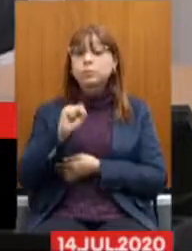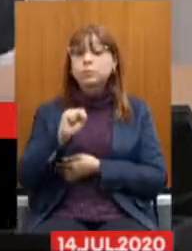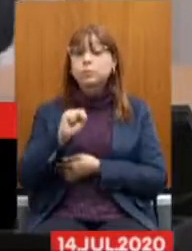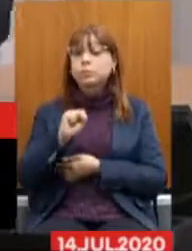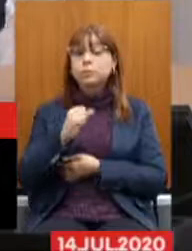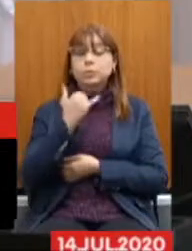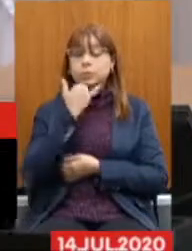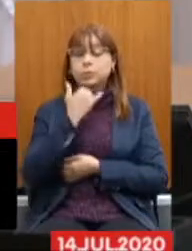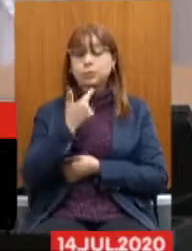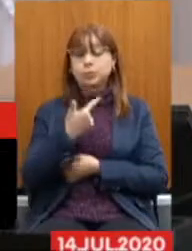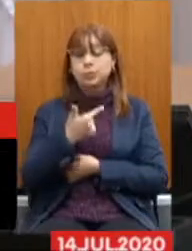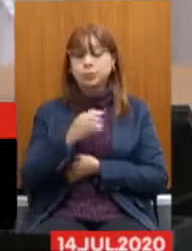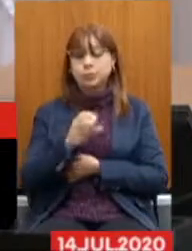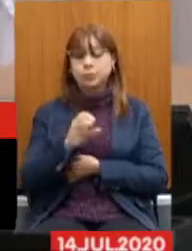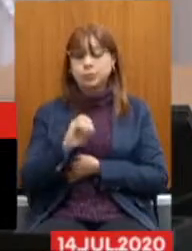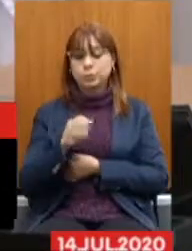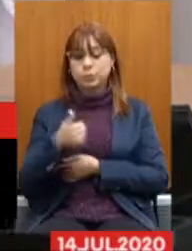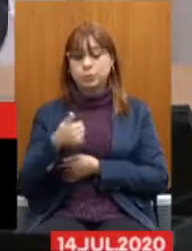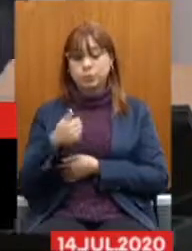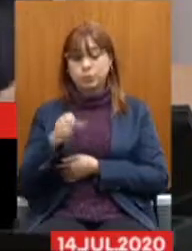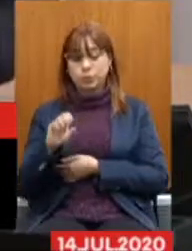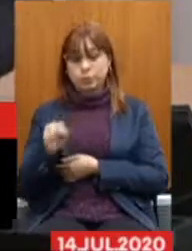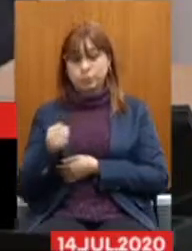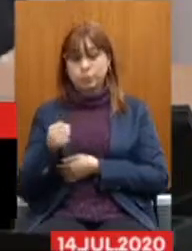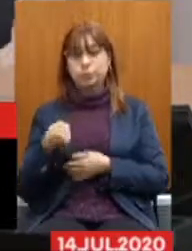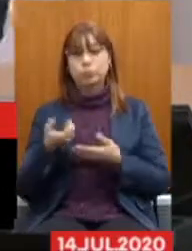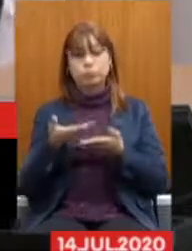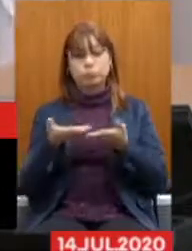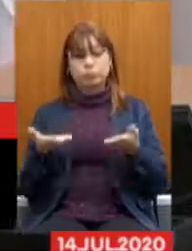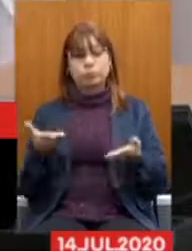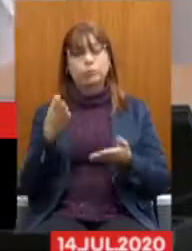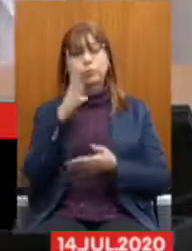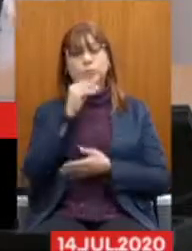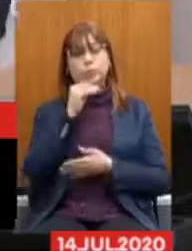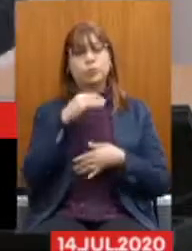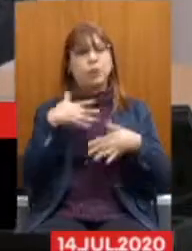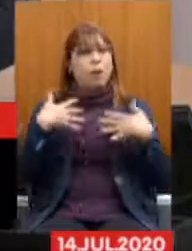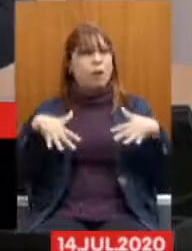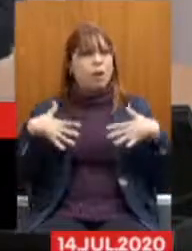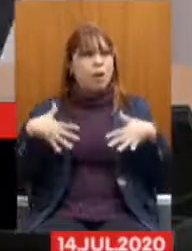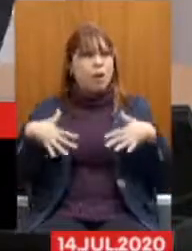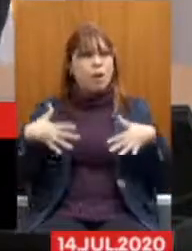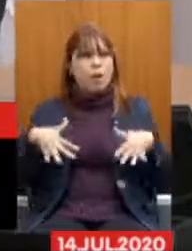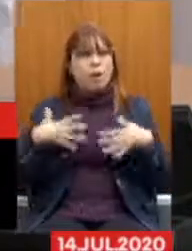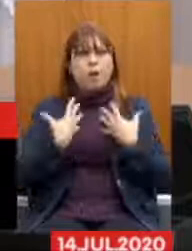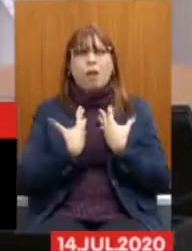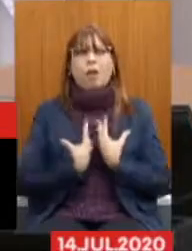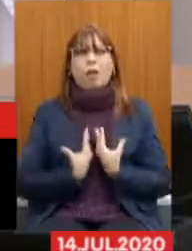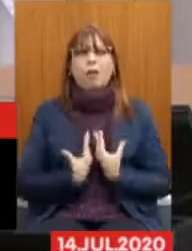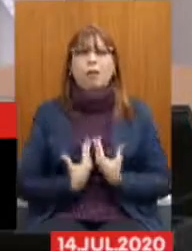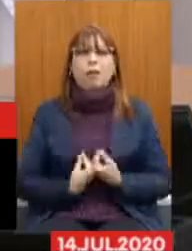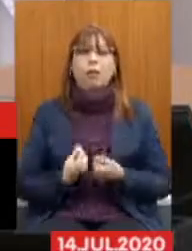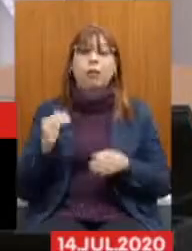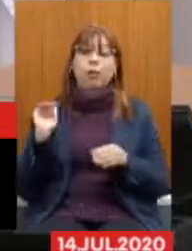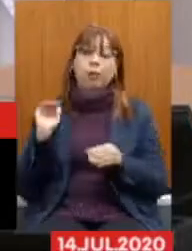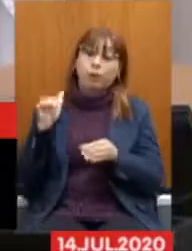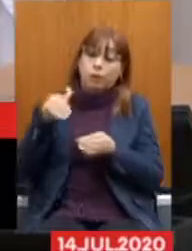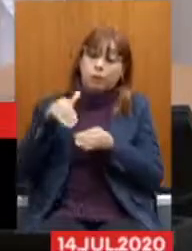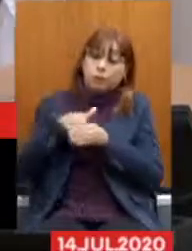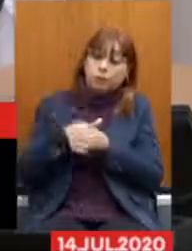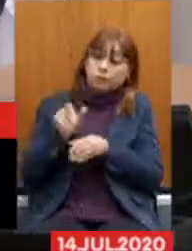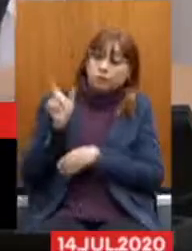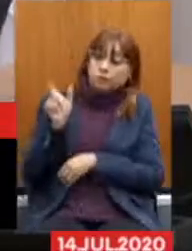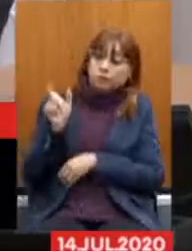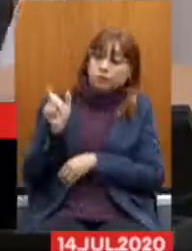muitos desesperados, desanimados, ainda tiveram a coragem de votar no empresário,